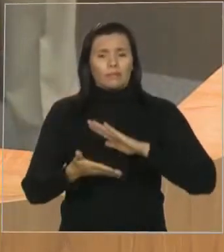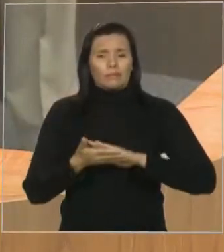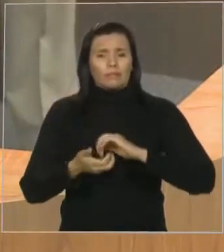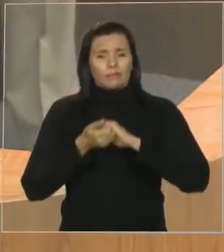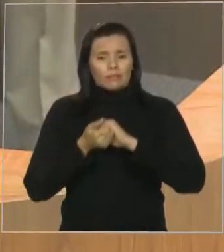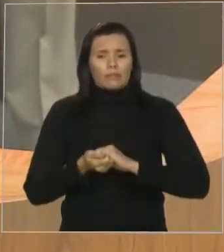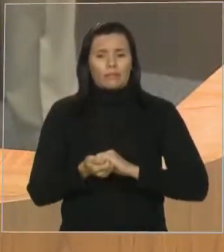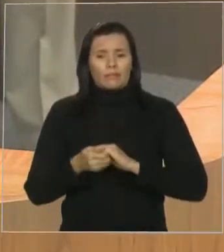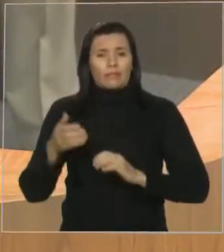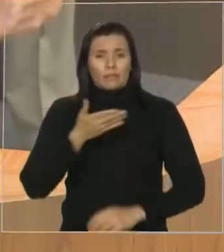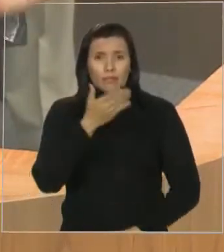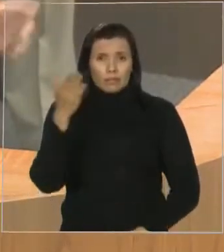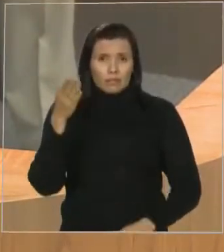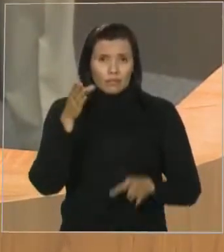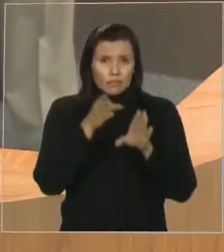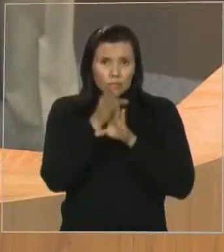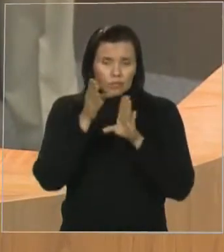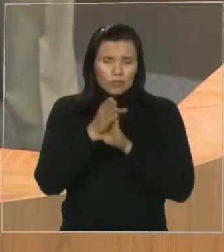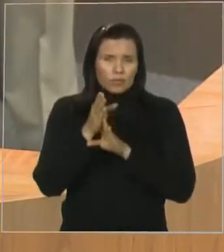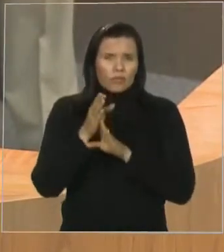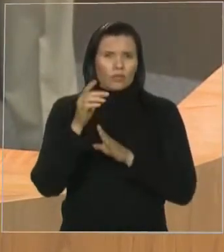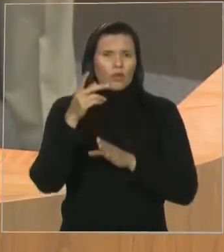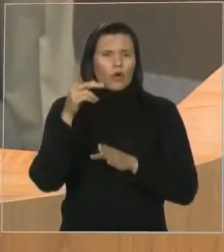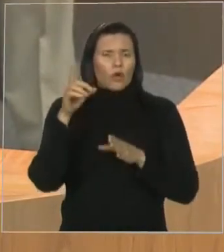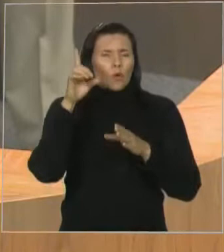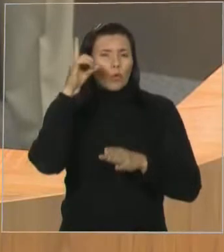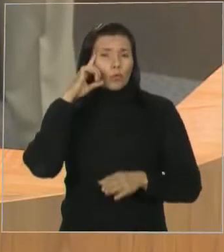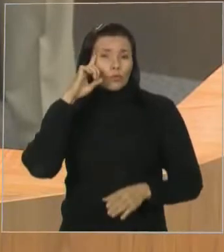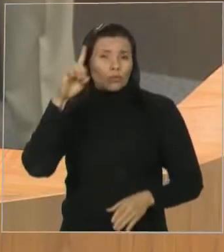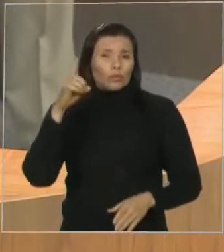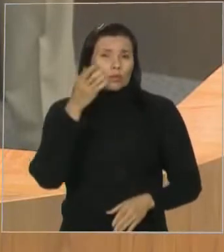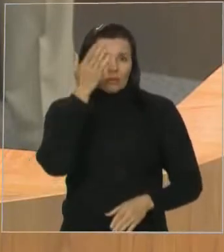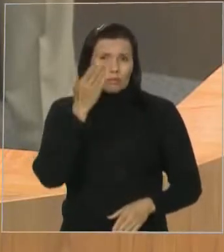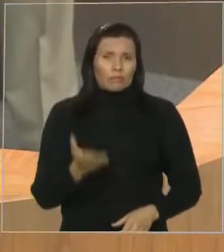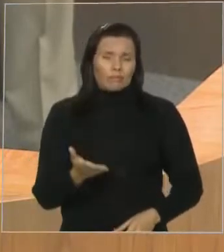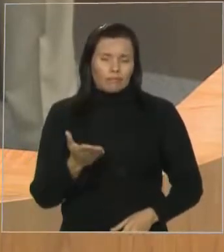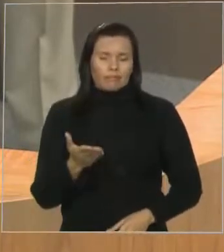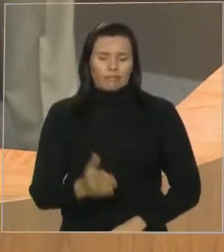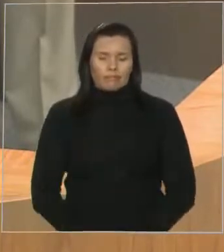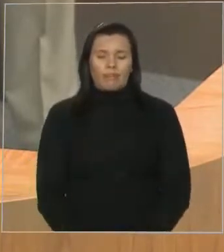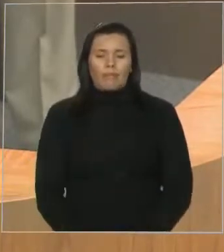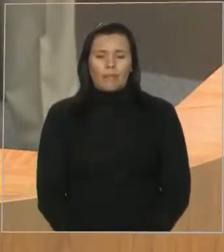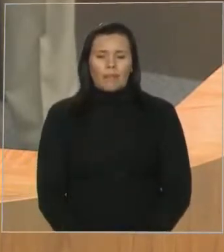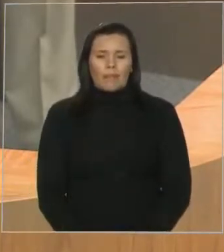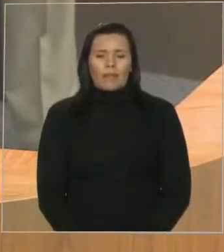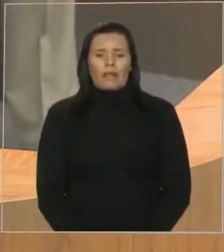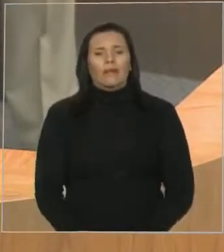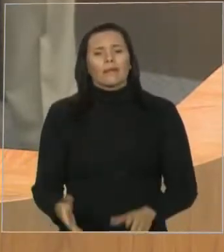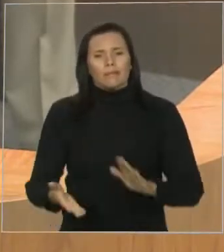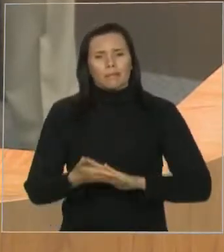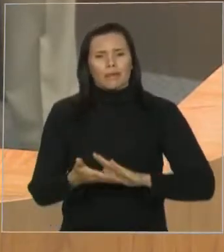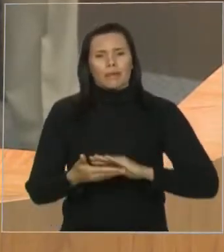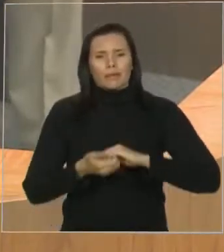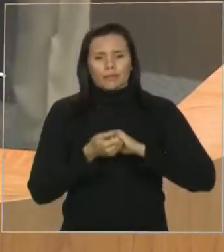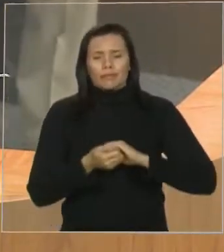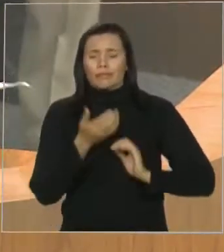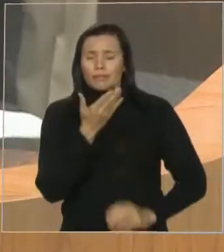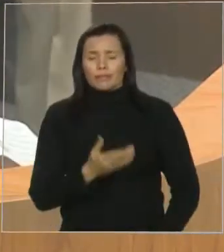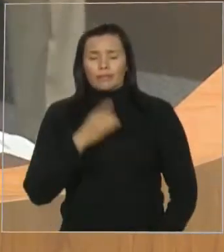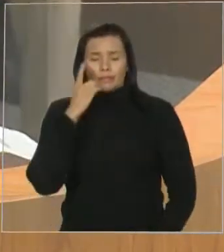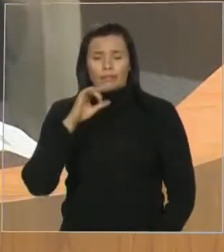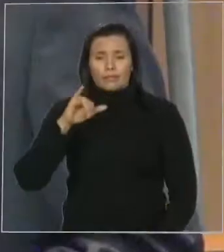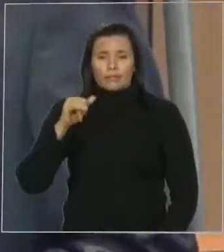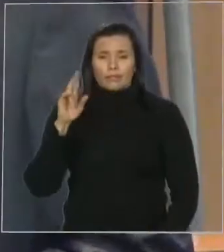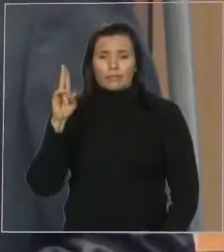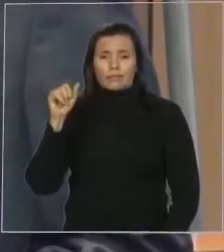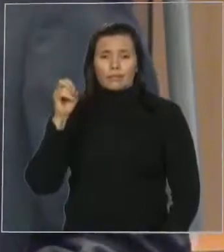pelo dia do conselheiro tutelar e meus cumprimentos ao deputado Júnior Verde pela iniciativa dessa homenagem. Senhor Presidente, eu queria